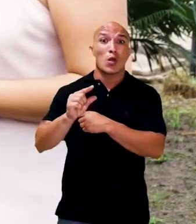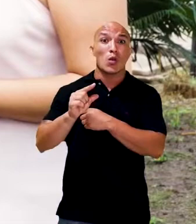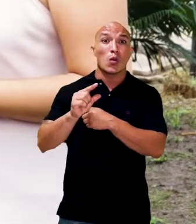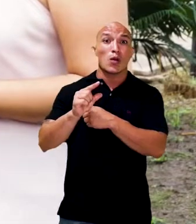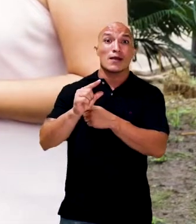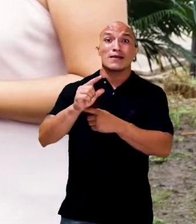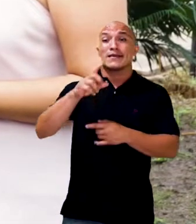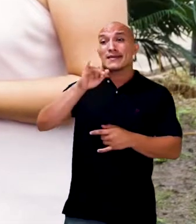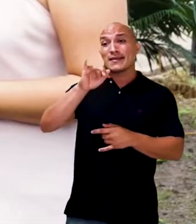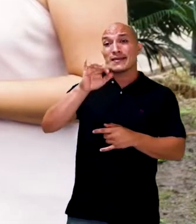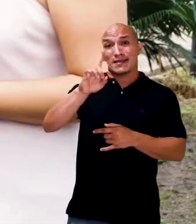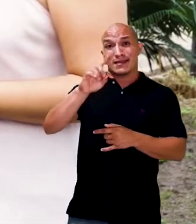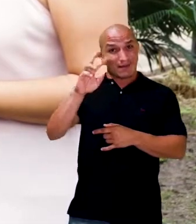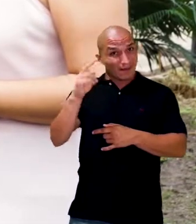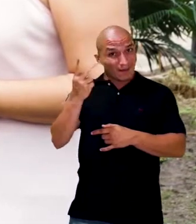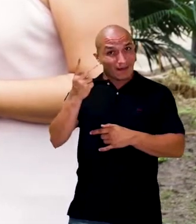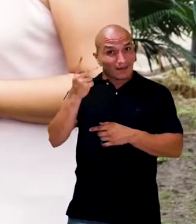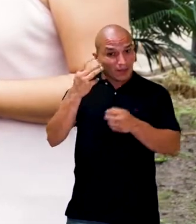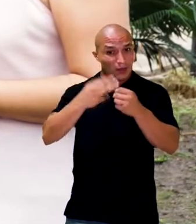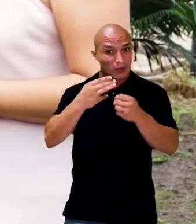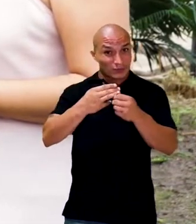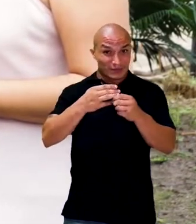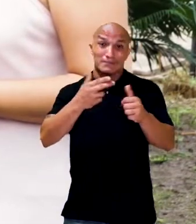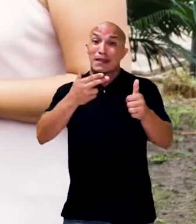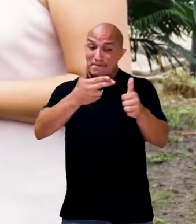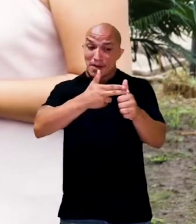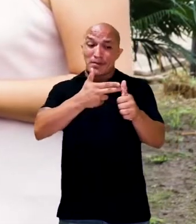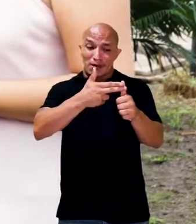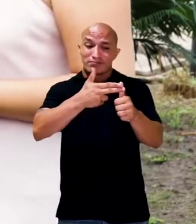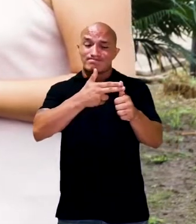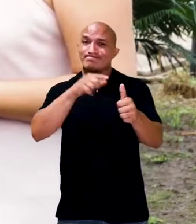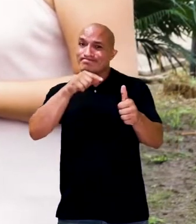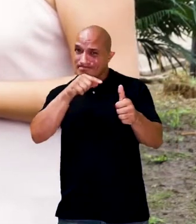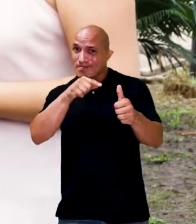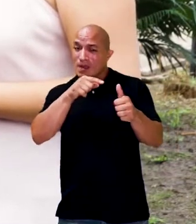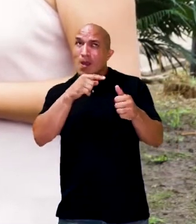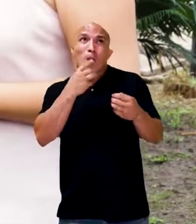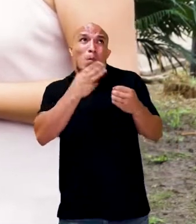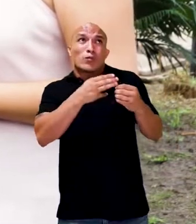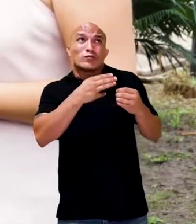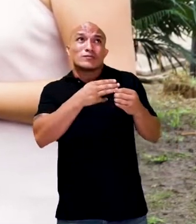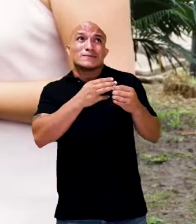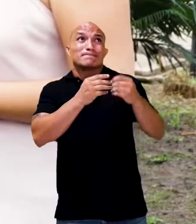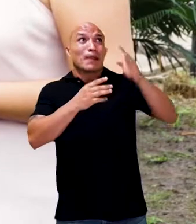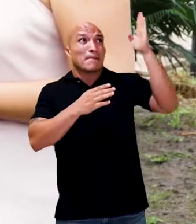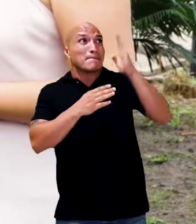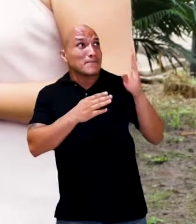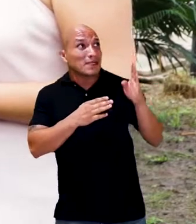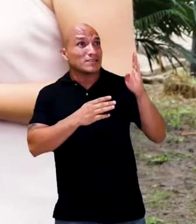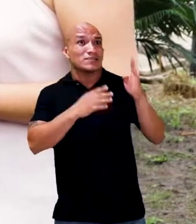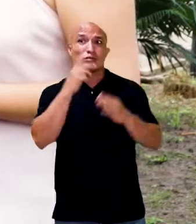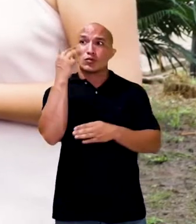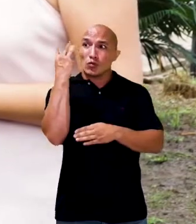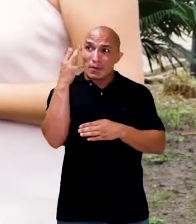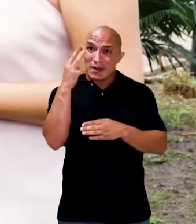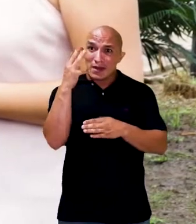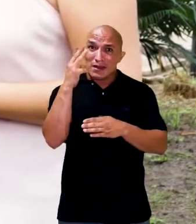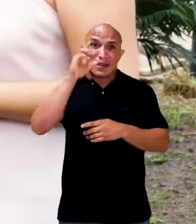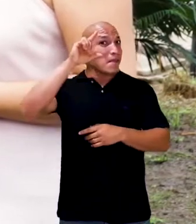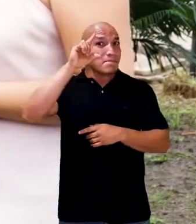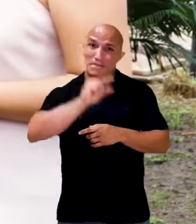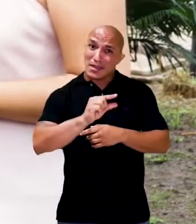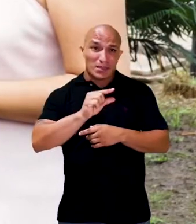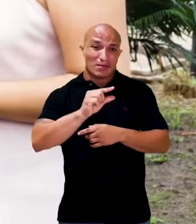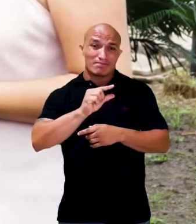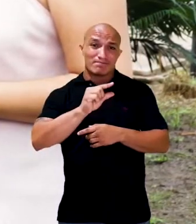menores indicadores sociais do nosso estado, que é o município de Primeira Cruz. É um dos municípios que, a nível de Brasil e de